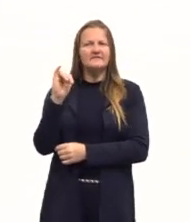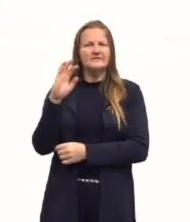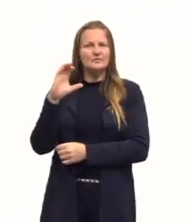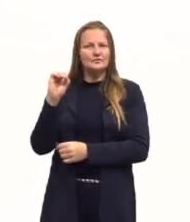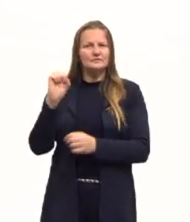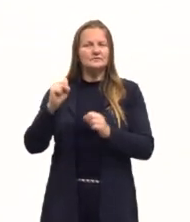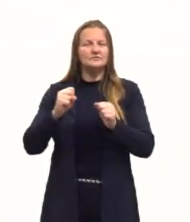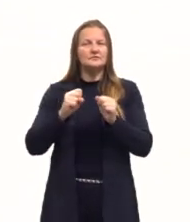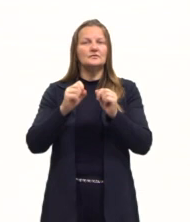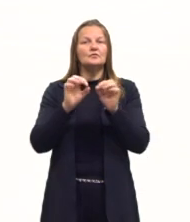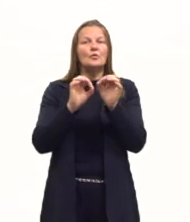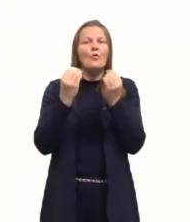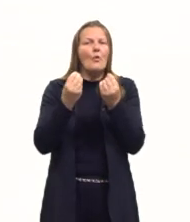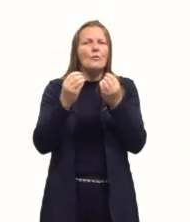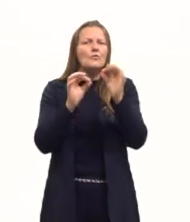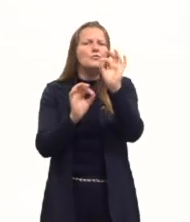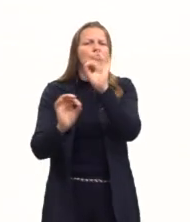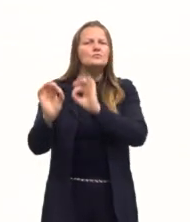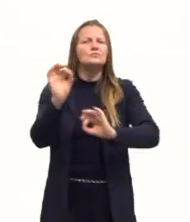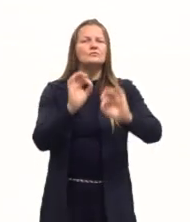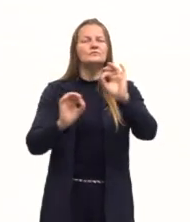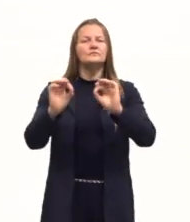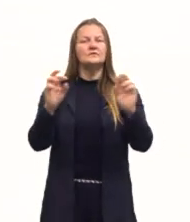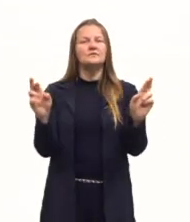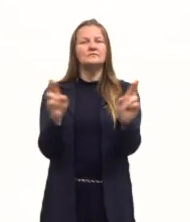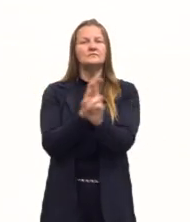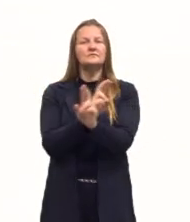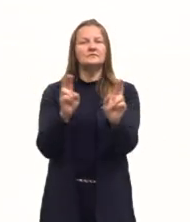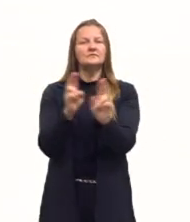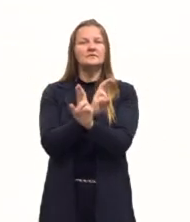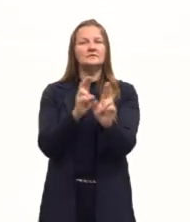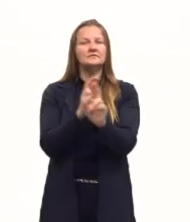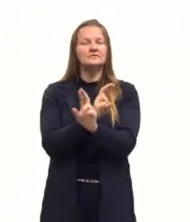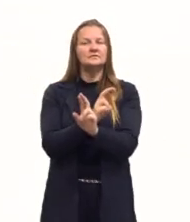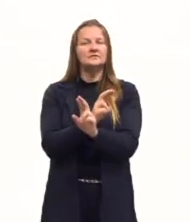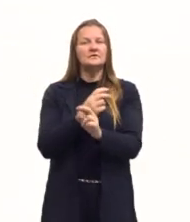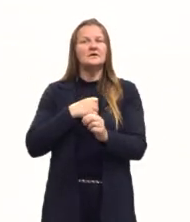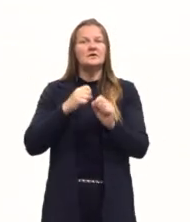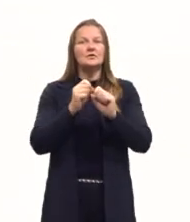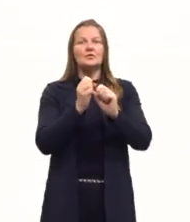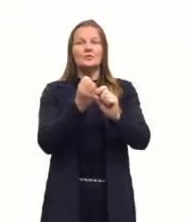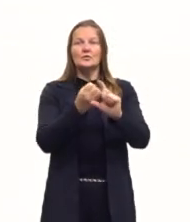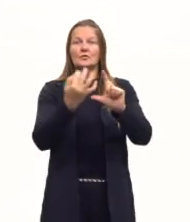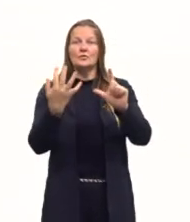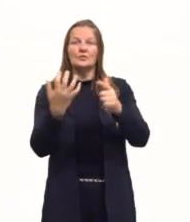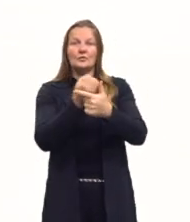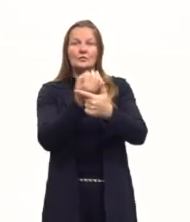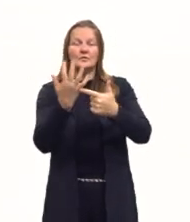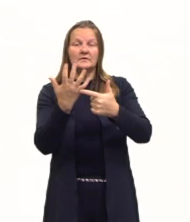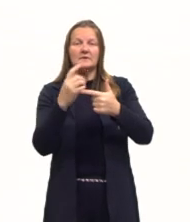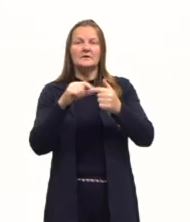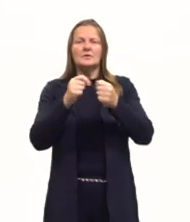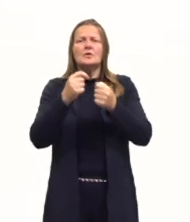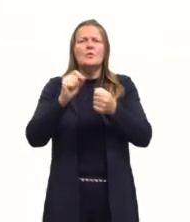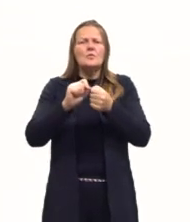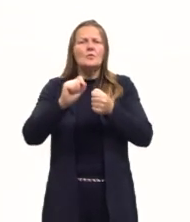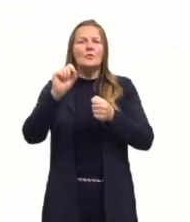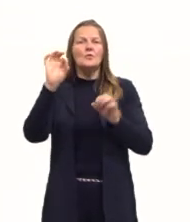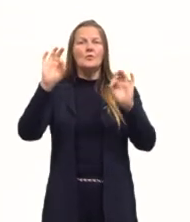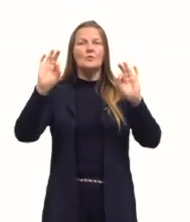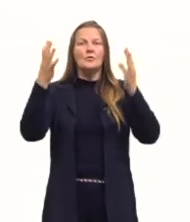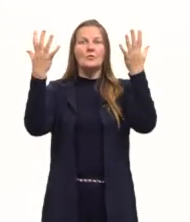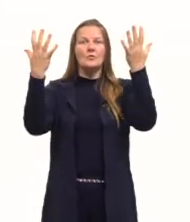Estabelecemos uma função quando relacionamos uma ou mais grandezas. Parte dos fenômenos